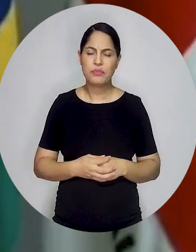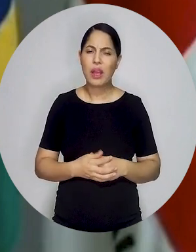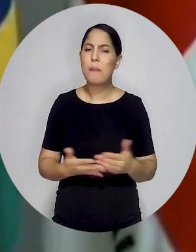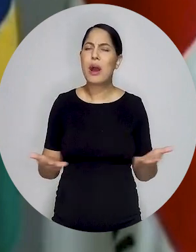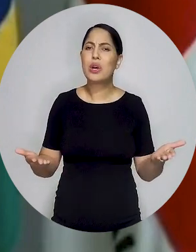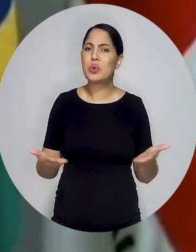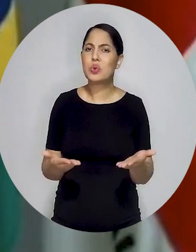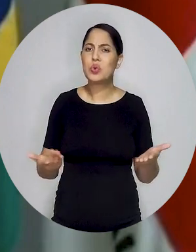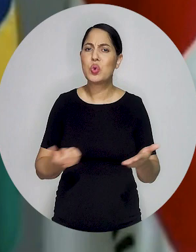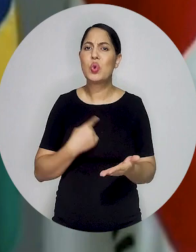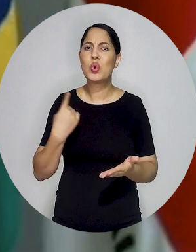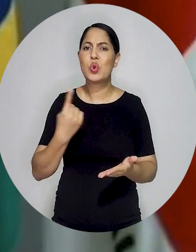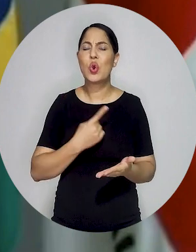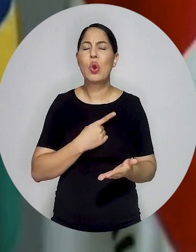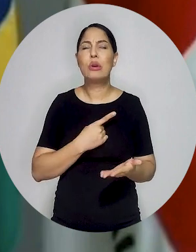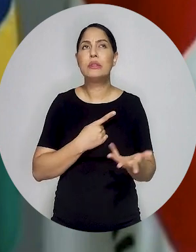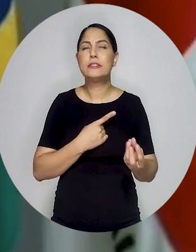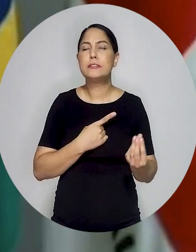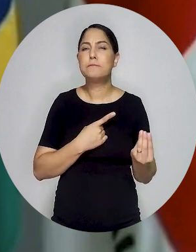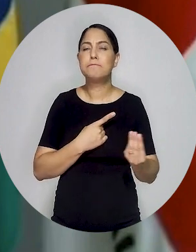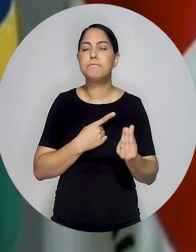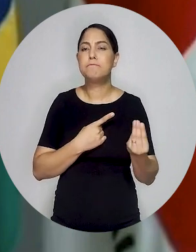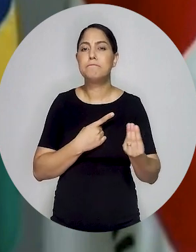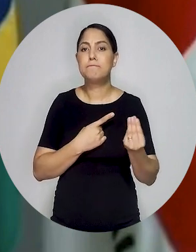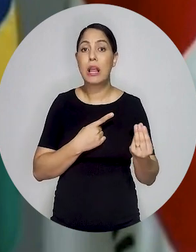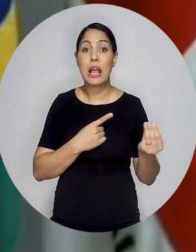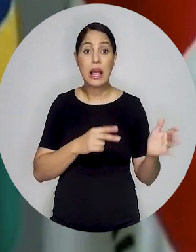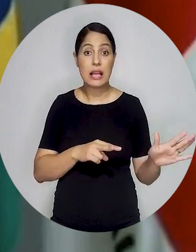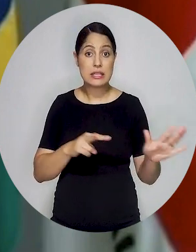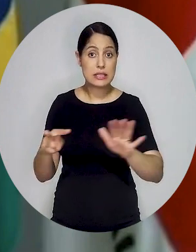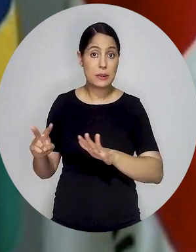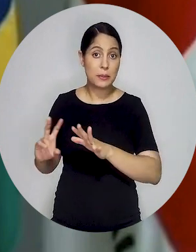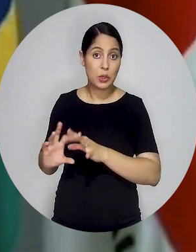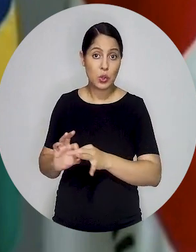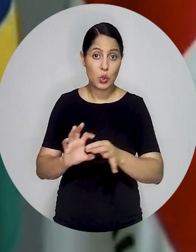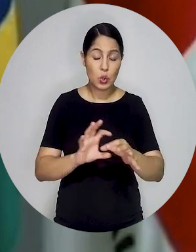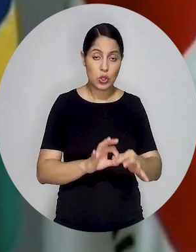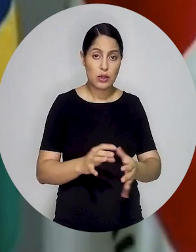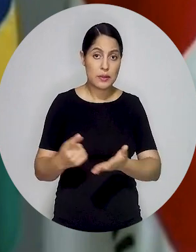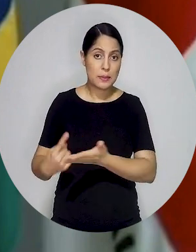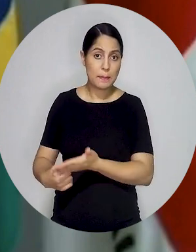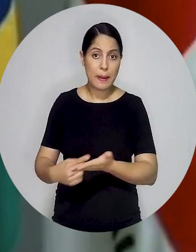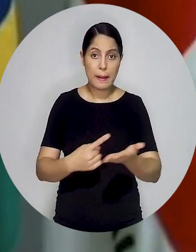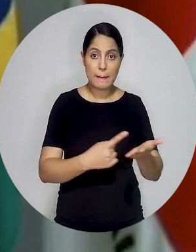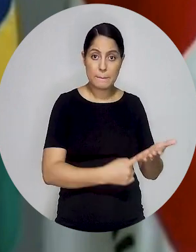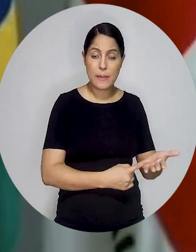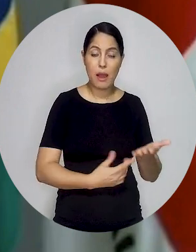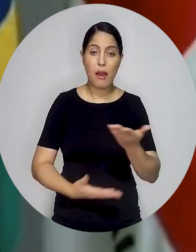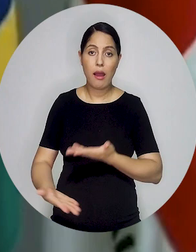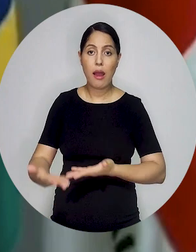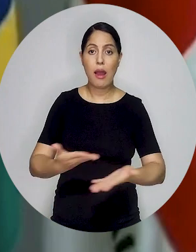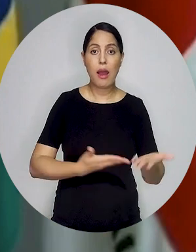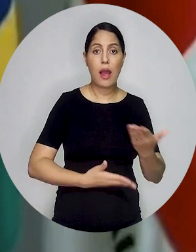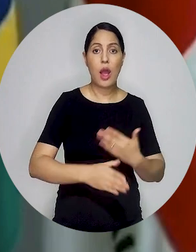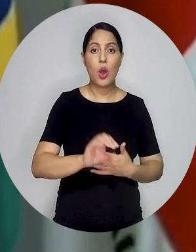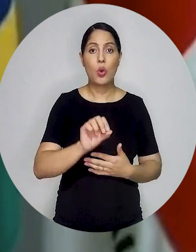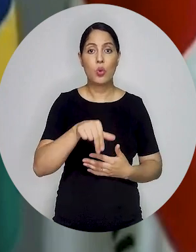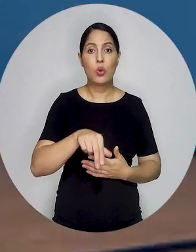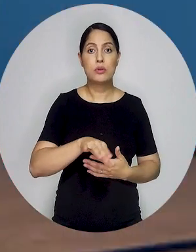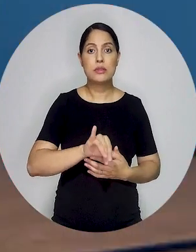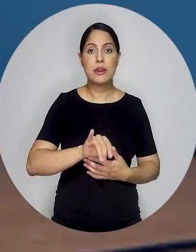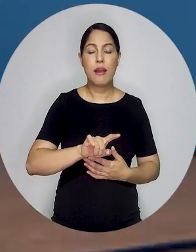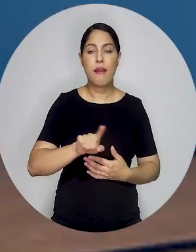processos historicamente, que são submetidos à Semana Nacional de Conciliação. Processos das varas cíveis,